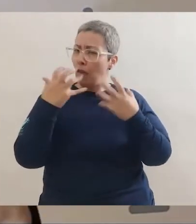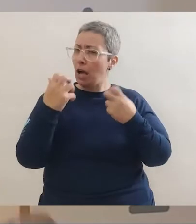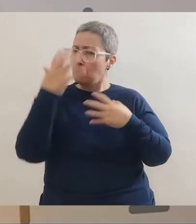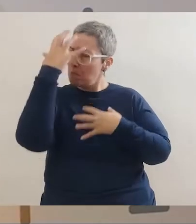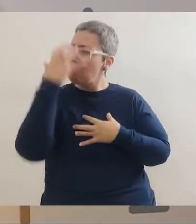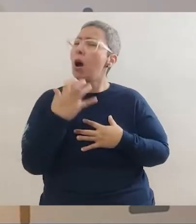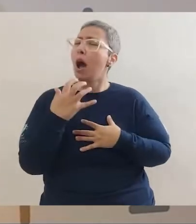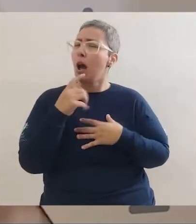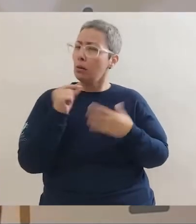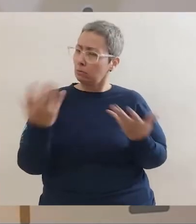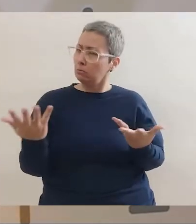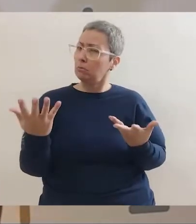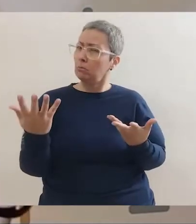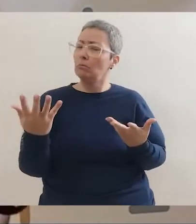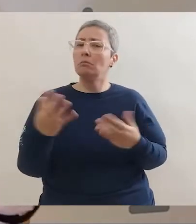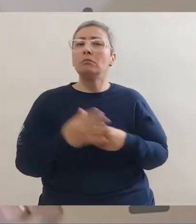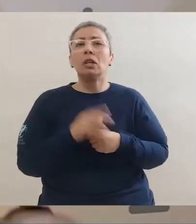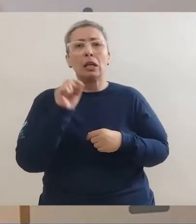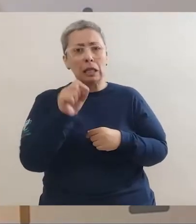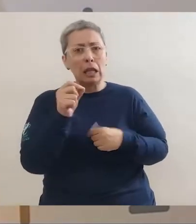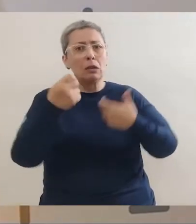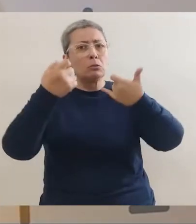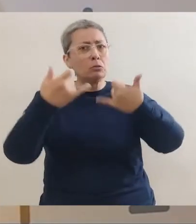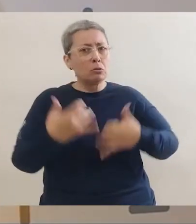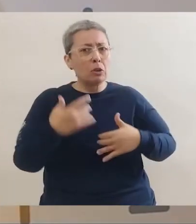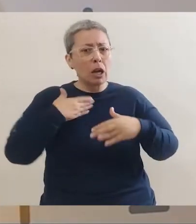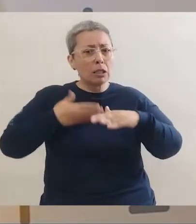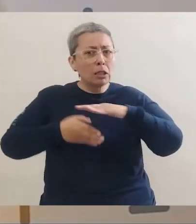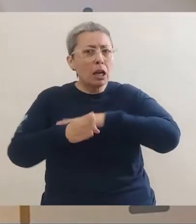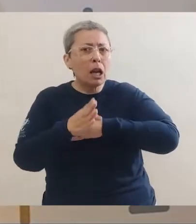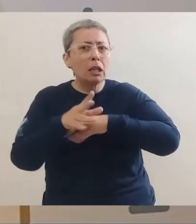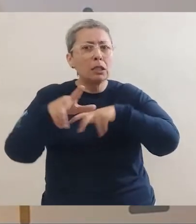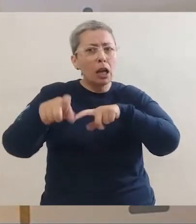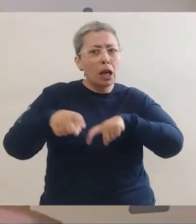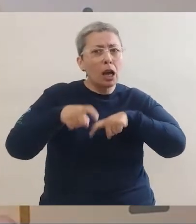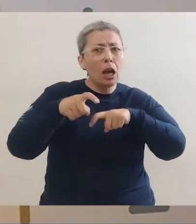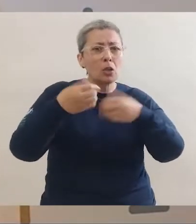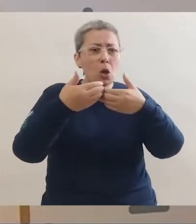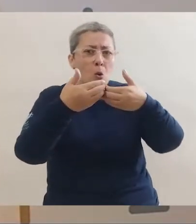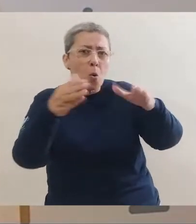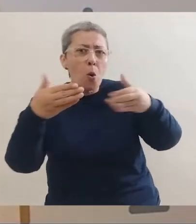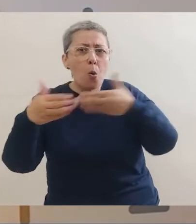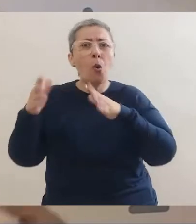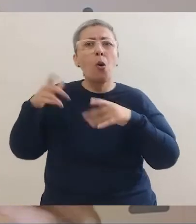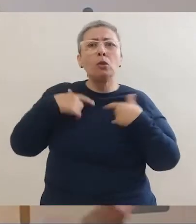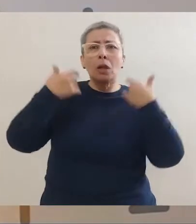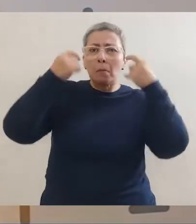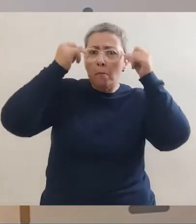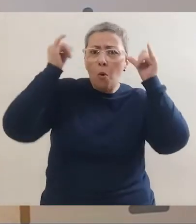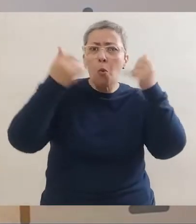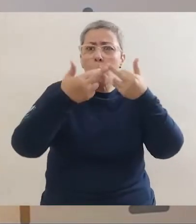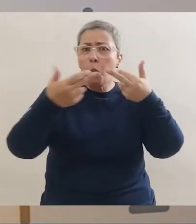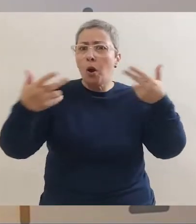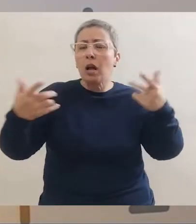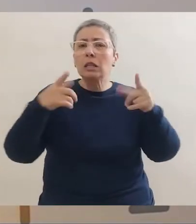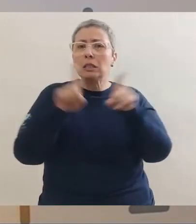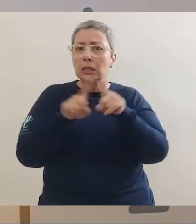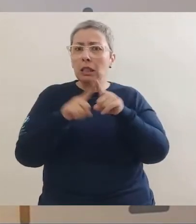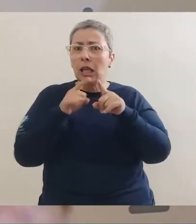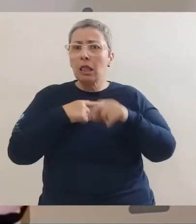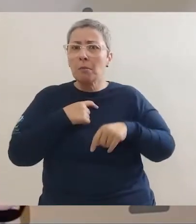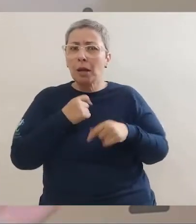fica muito brava com você. Dizem que ela entra nas fazendas para soltar os animais